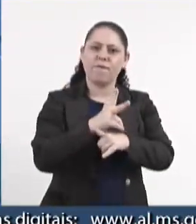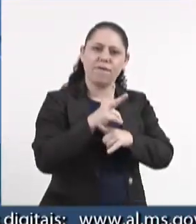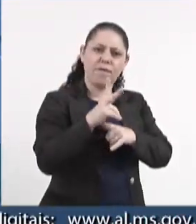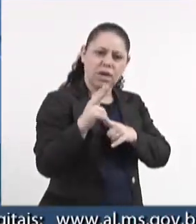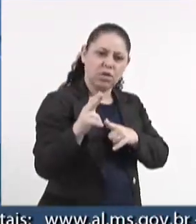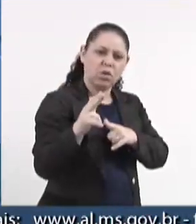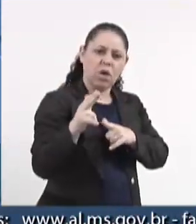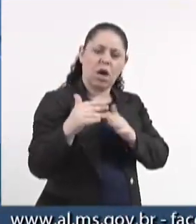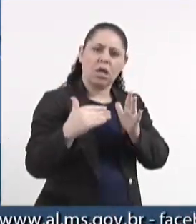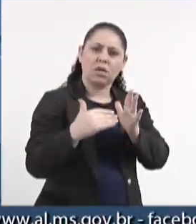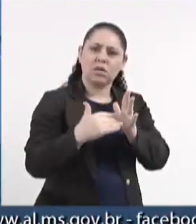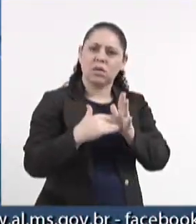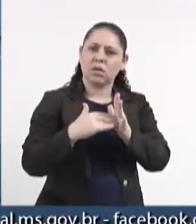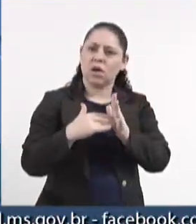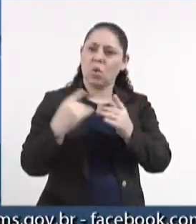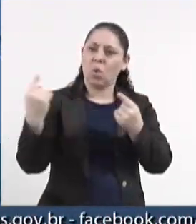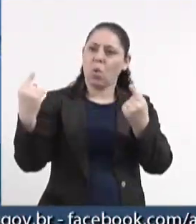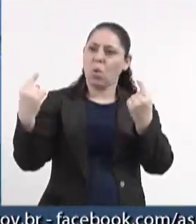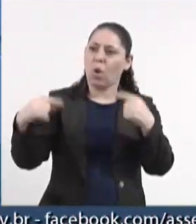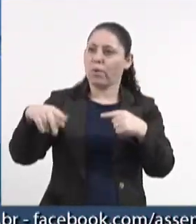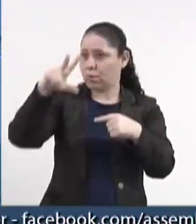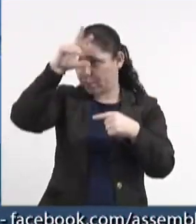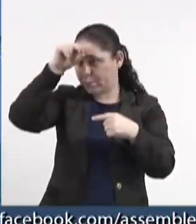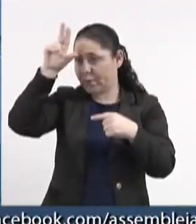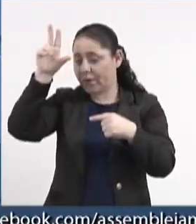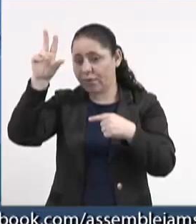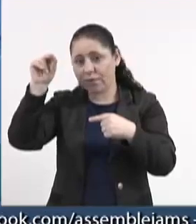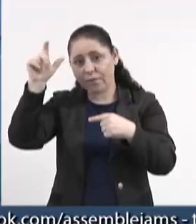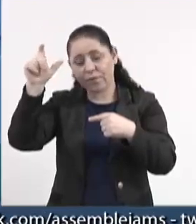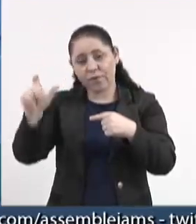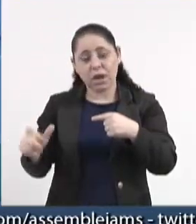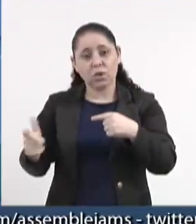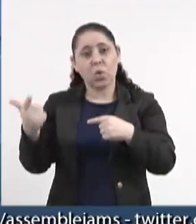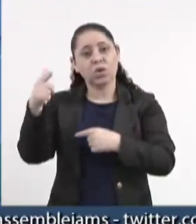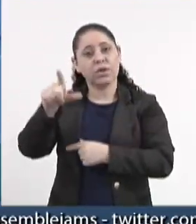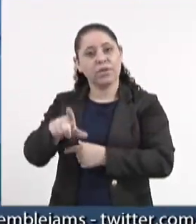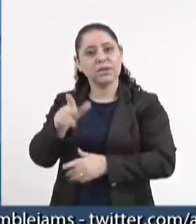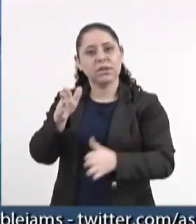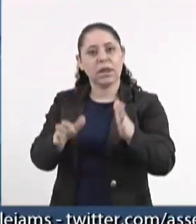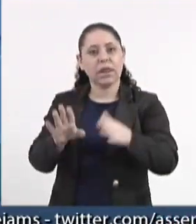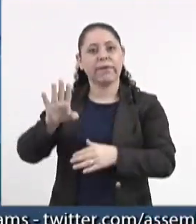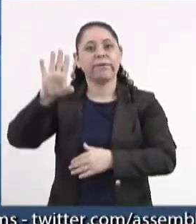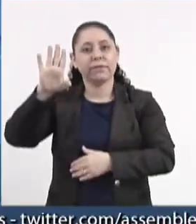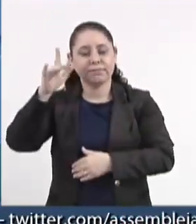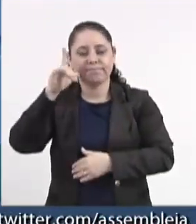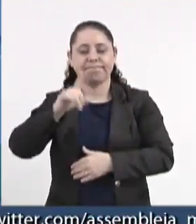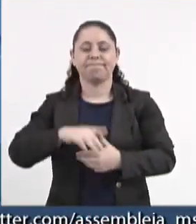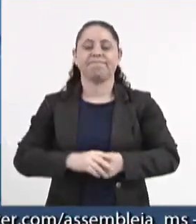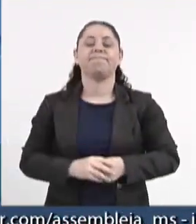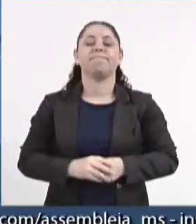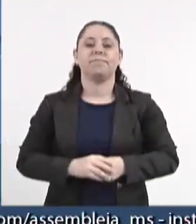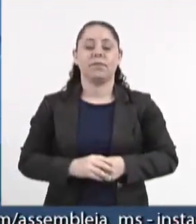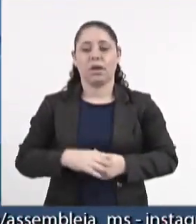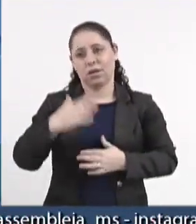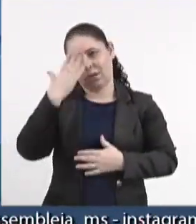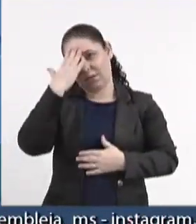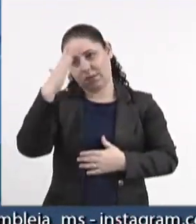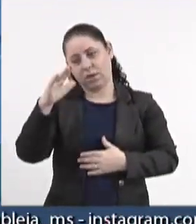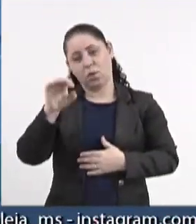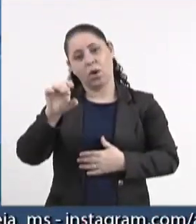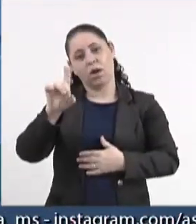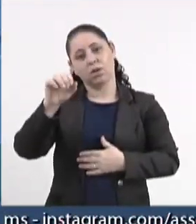até mesmo contra o prefeito que estava à reeleição. Então, essa gratidão ao Edson,